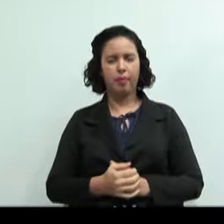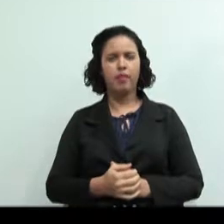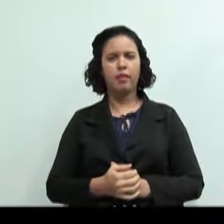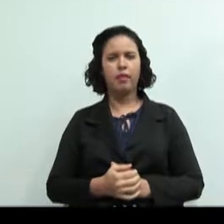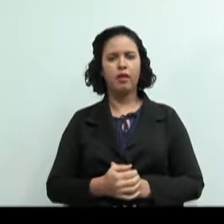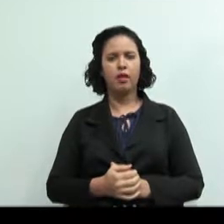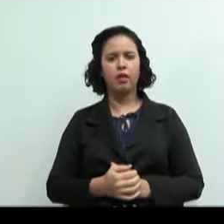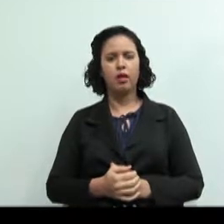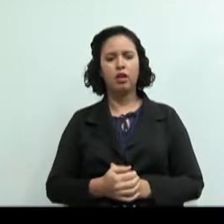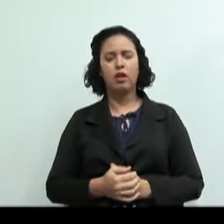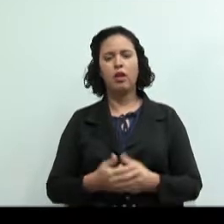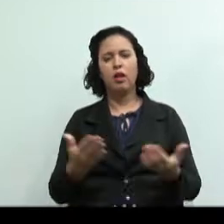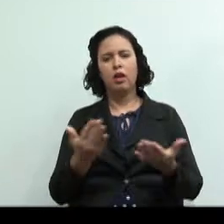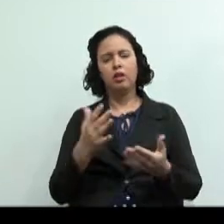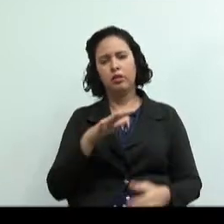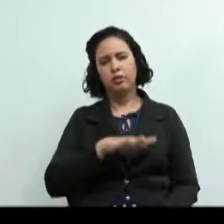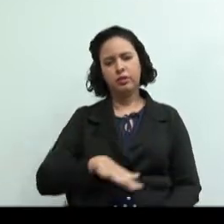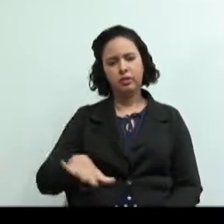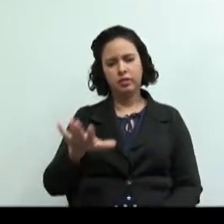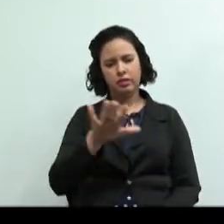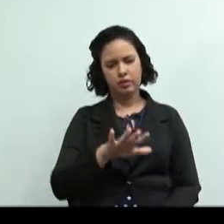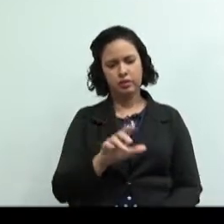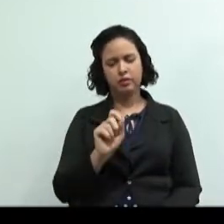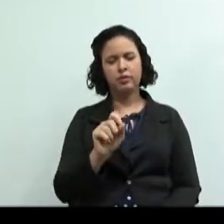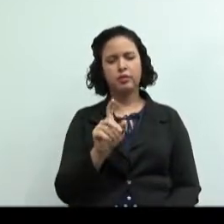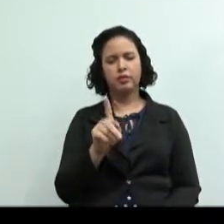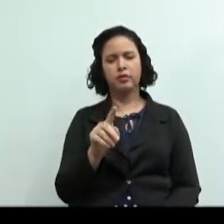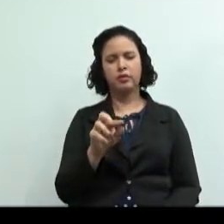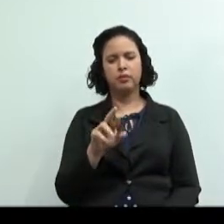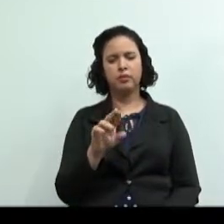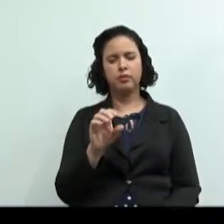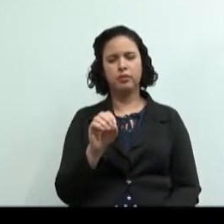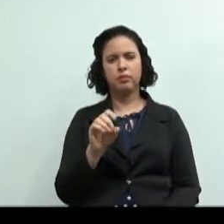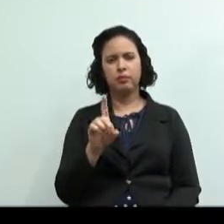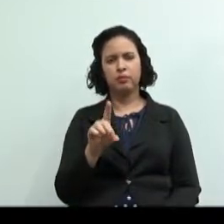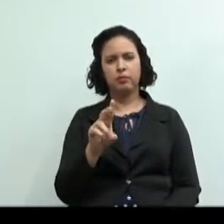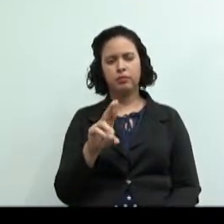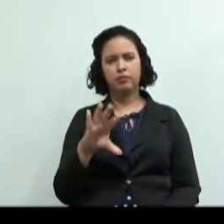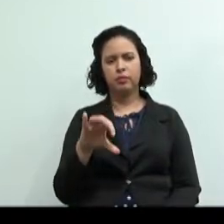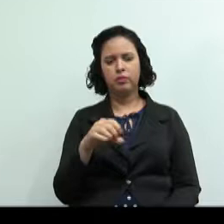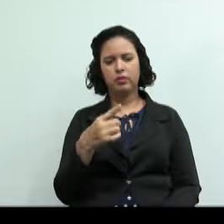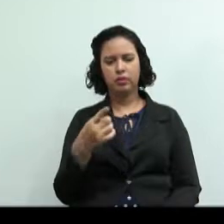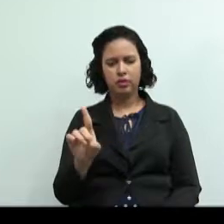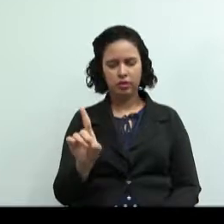de produção, outro ramo bastante importante do cooperativismo.